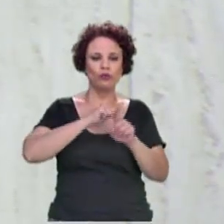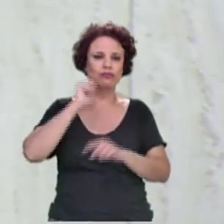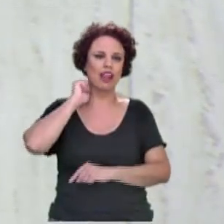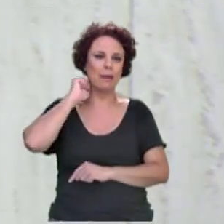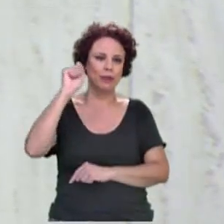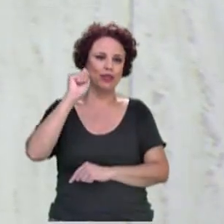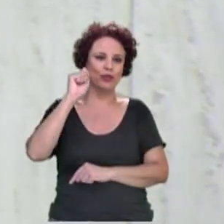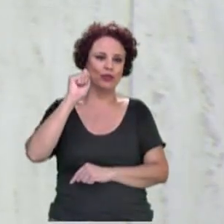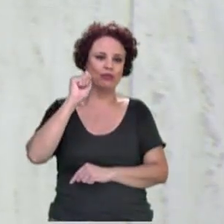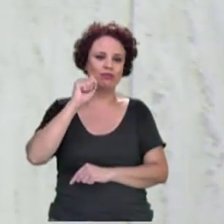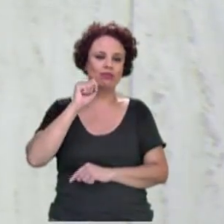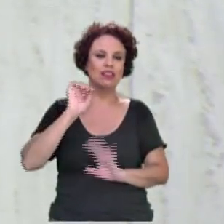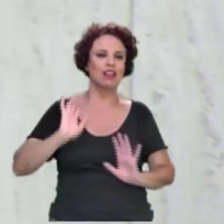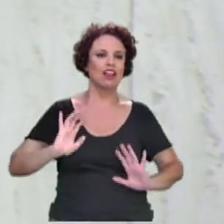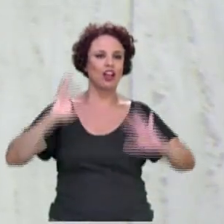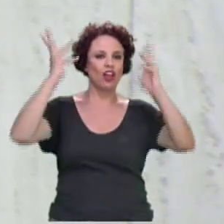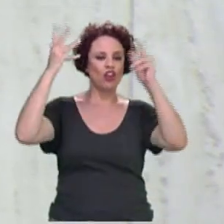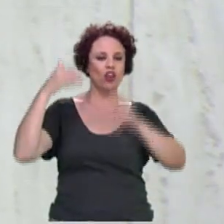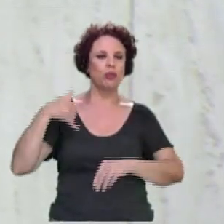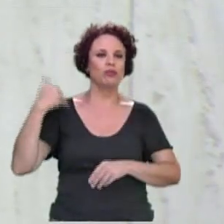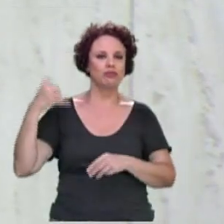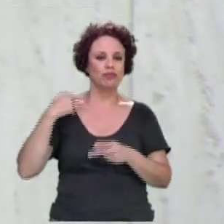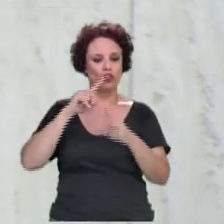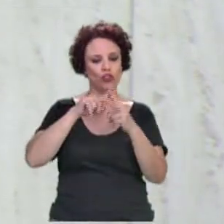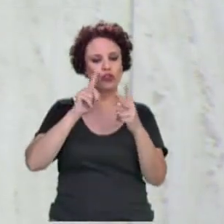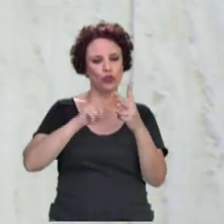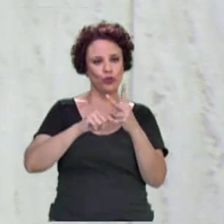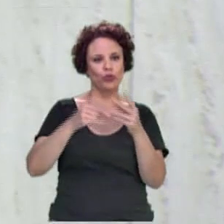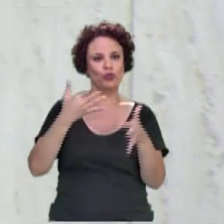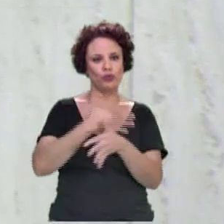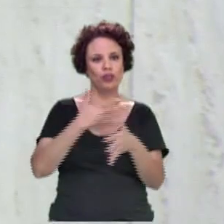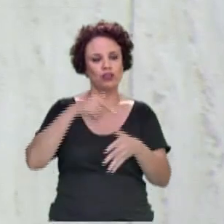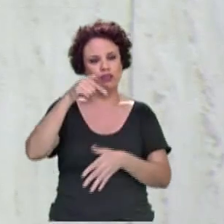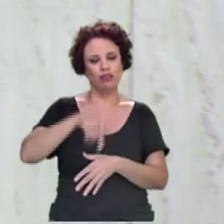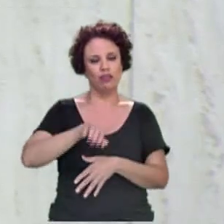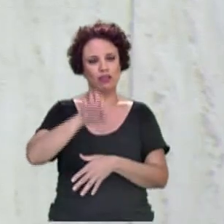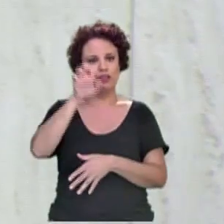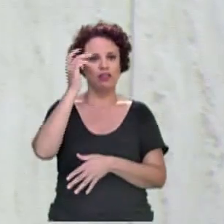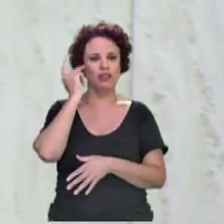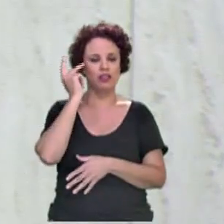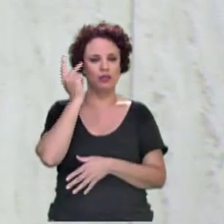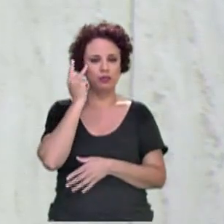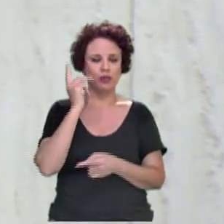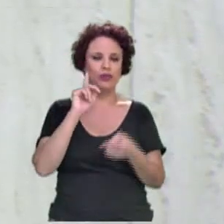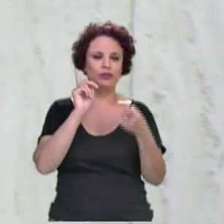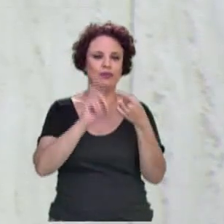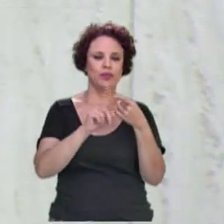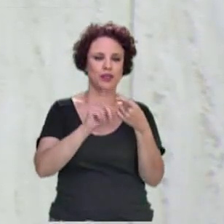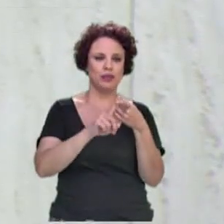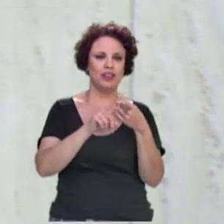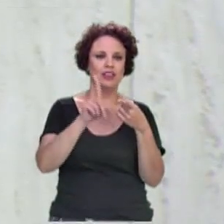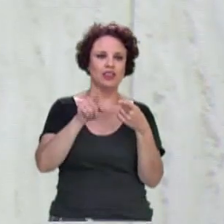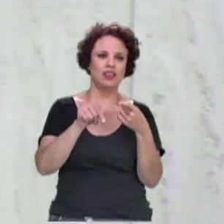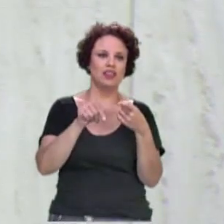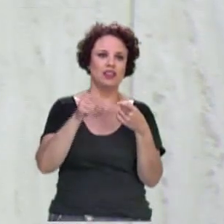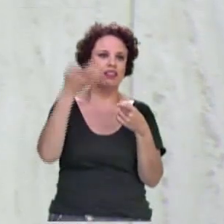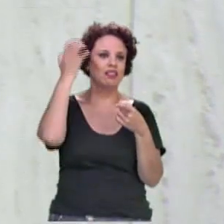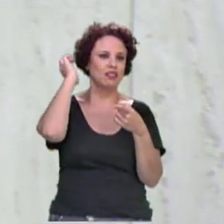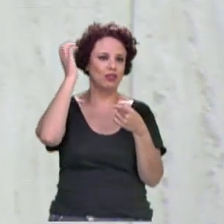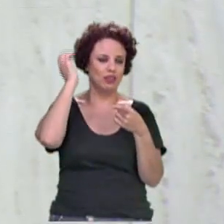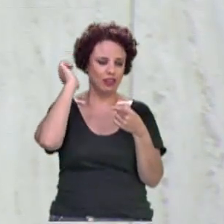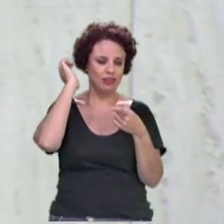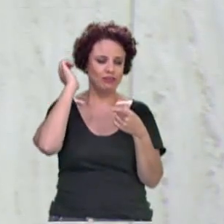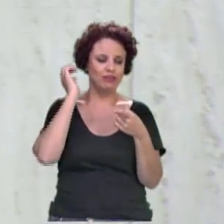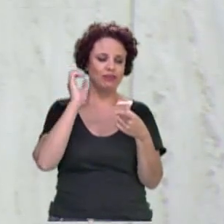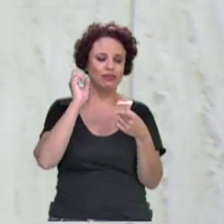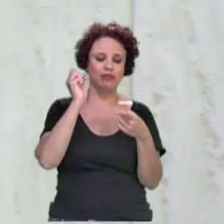abril, nós comemoramos o aniversário de duas cidades aqui no estado de São Paulo. A primeira cidade é a cidade de Santo André,